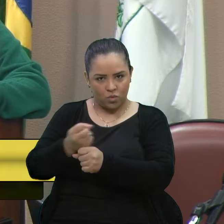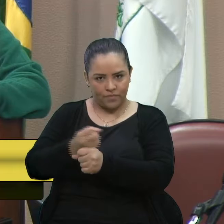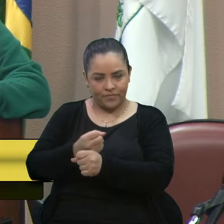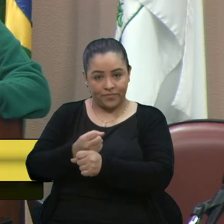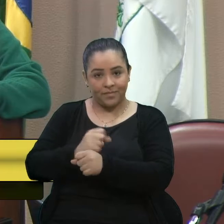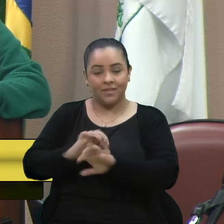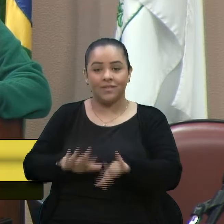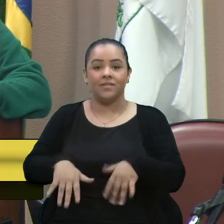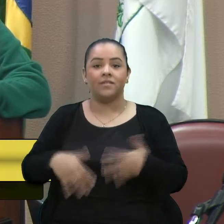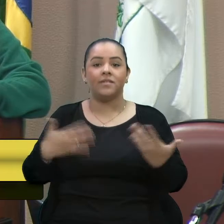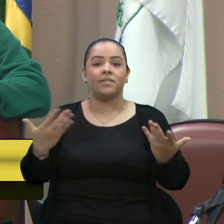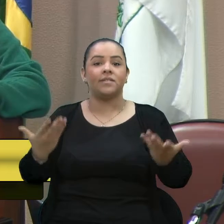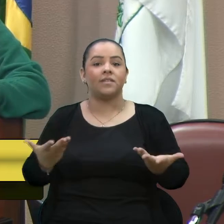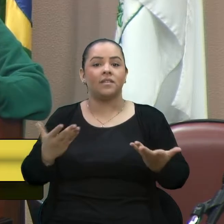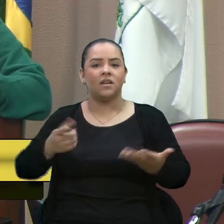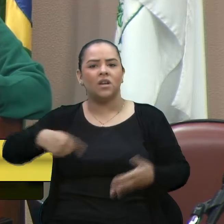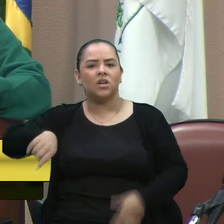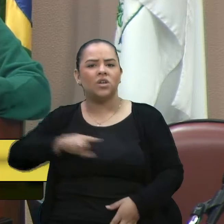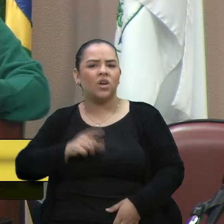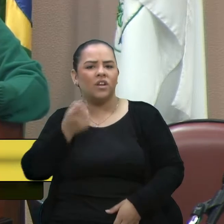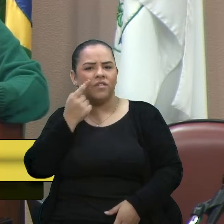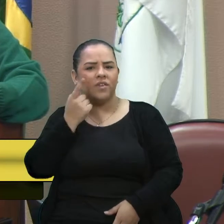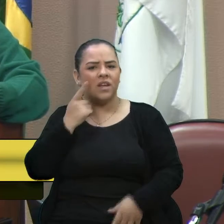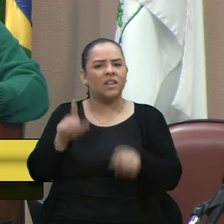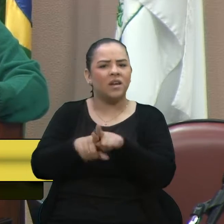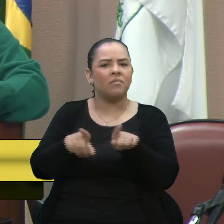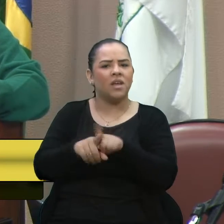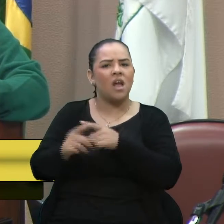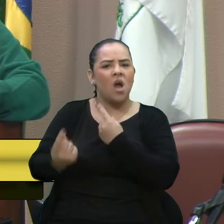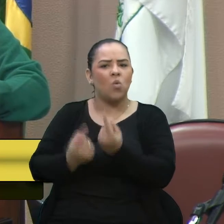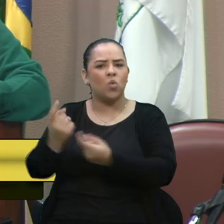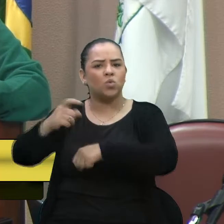Então, a gente observa também que alguns momentos,